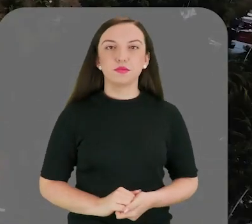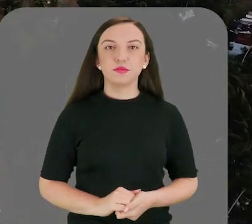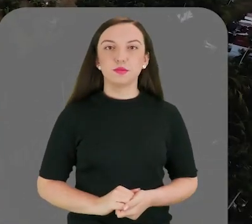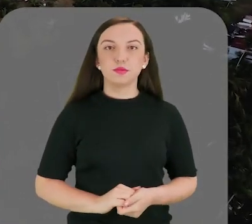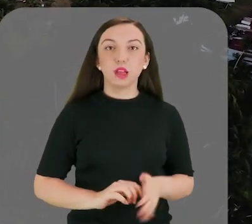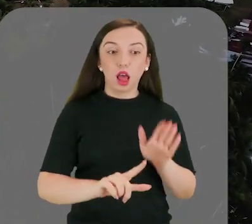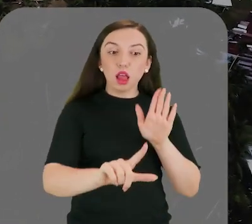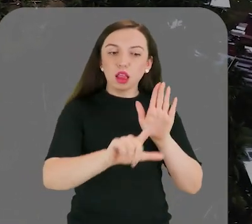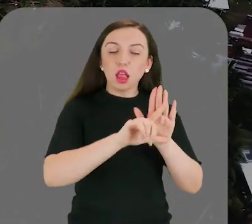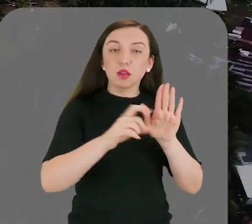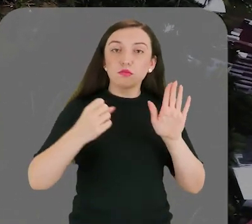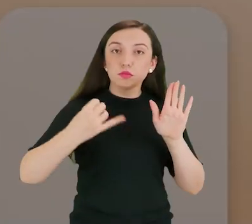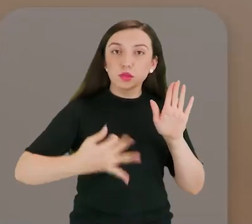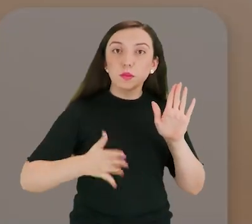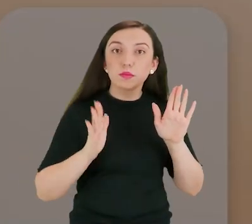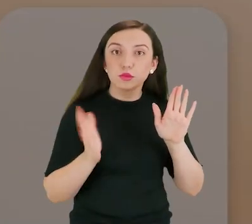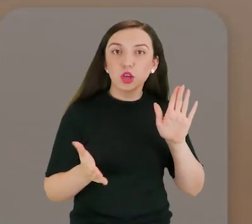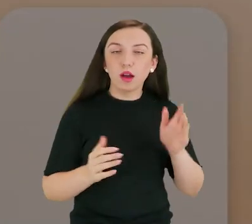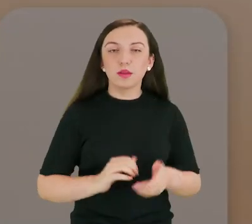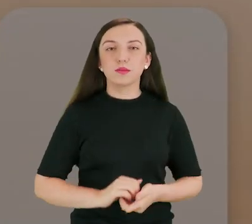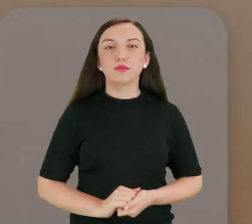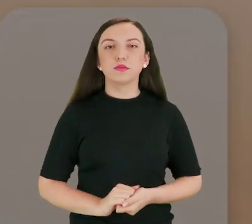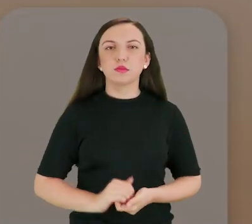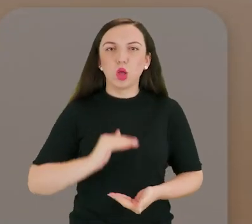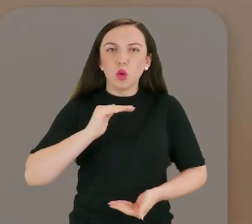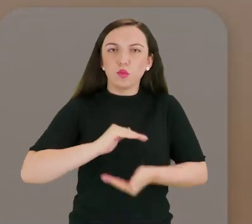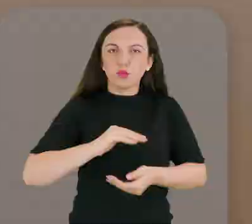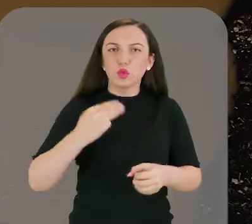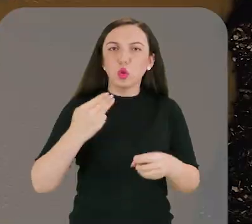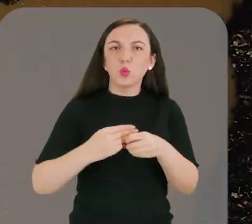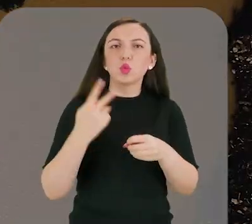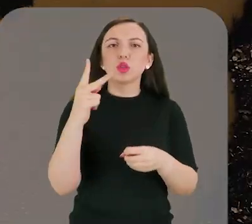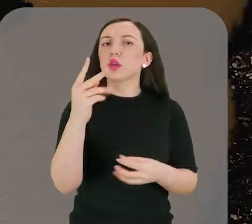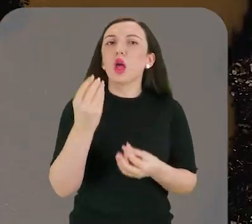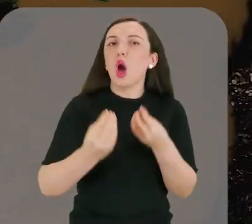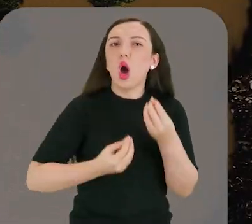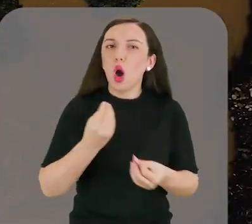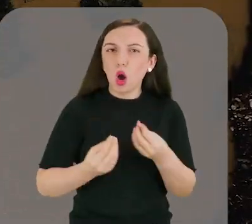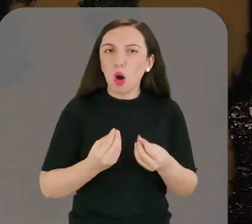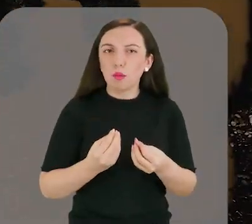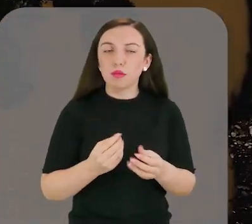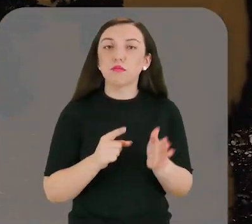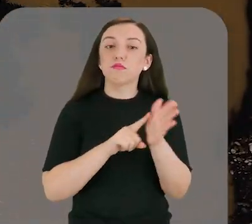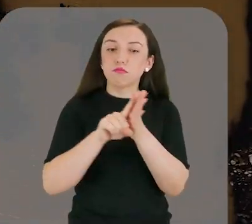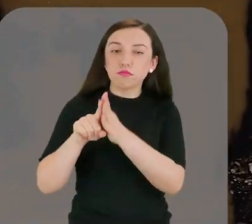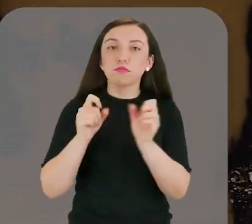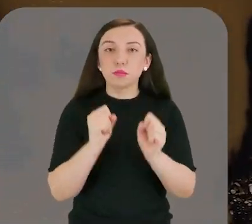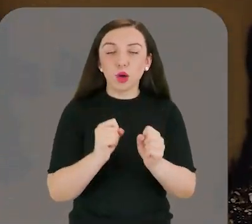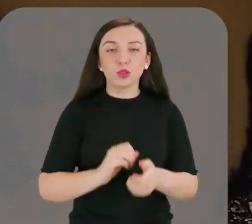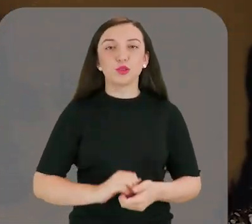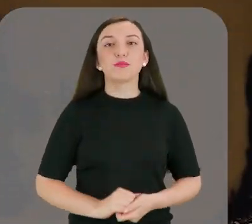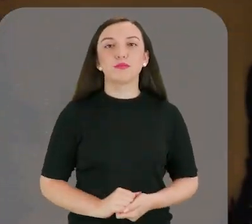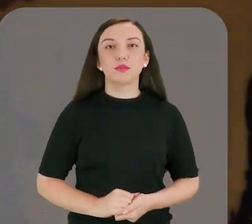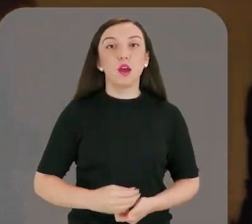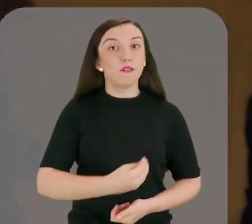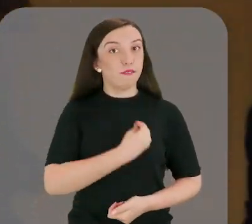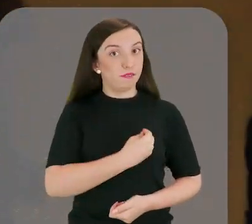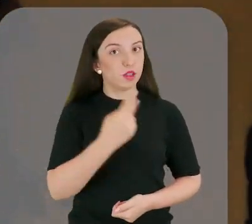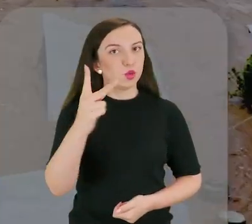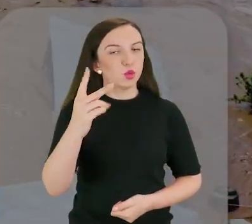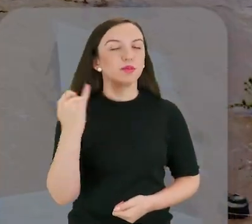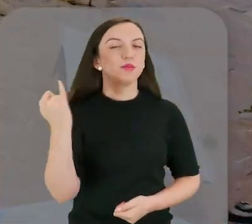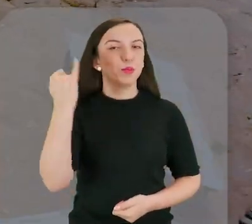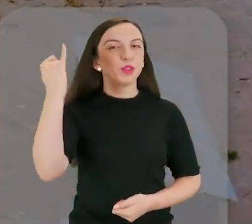à população em caso de desastres. São ações previstas em lei. Procure saber se a defesa civil do seu município está